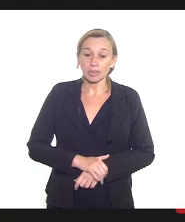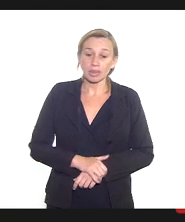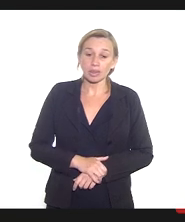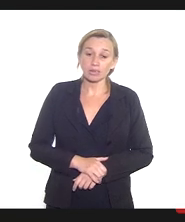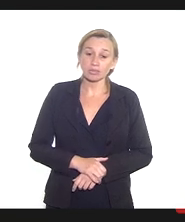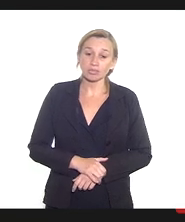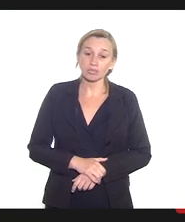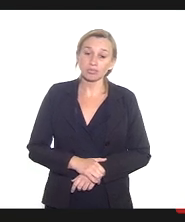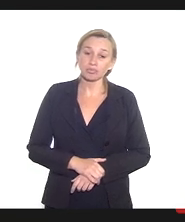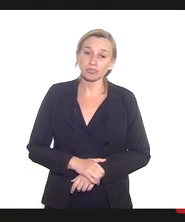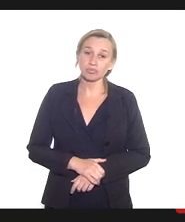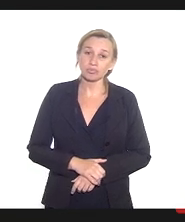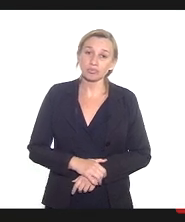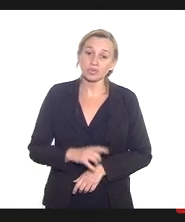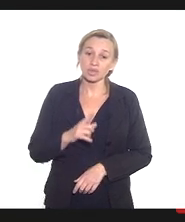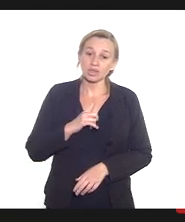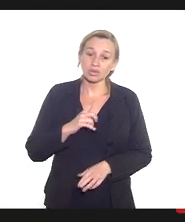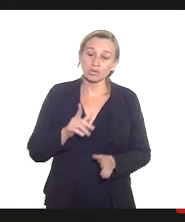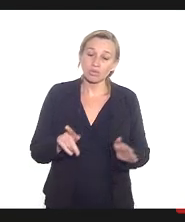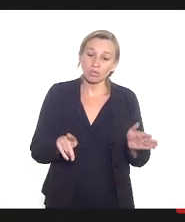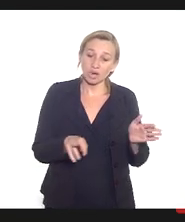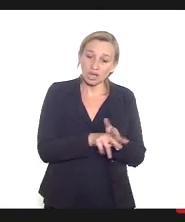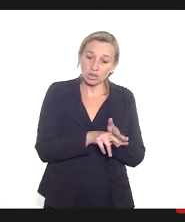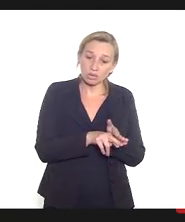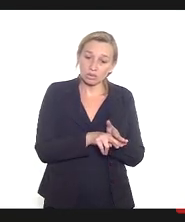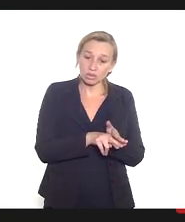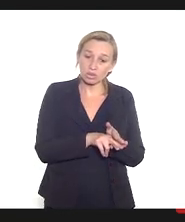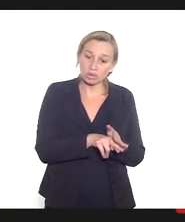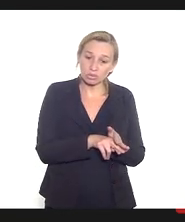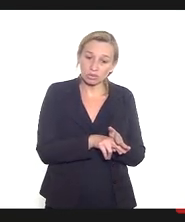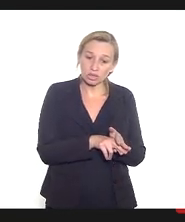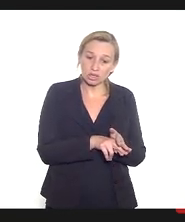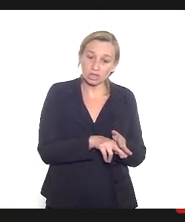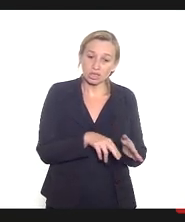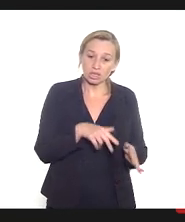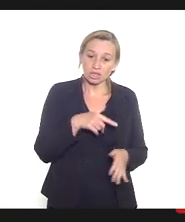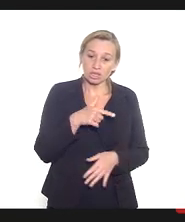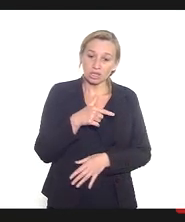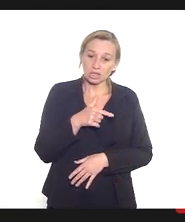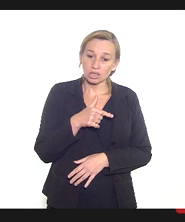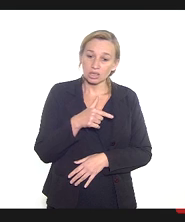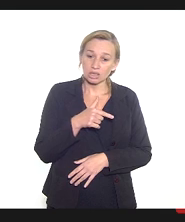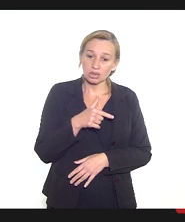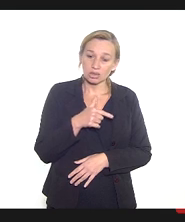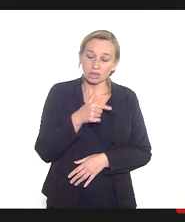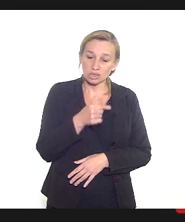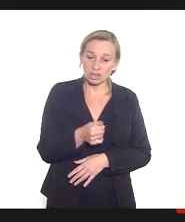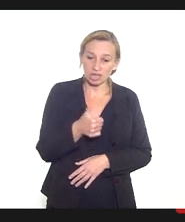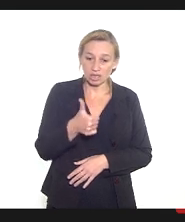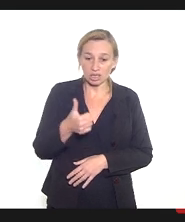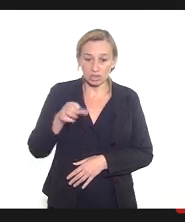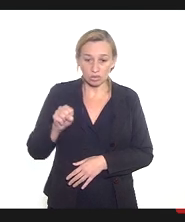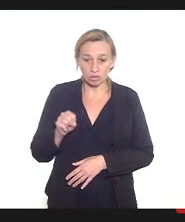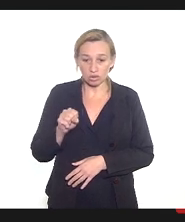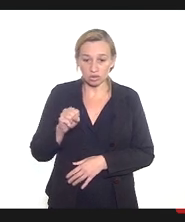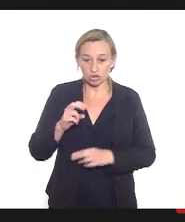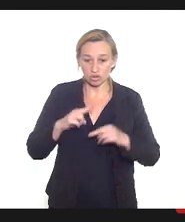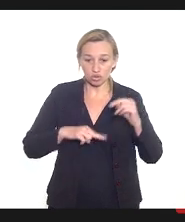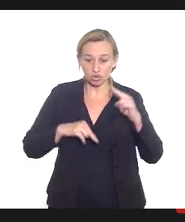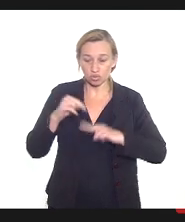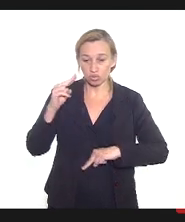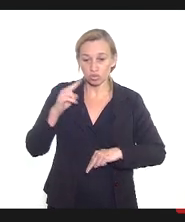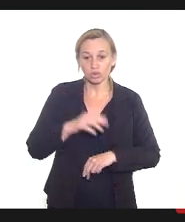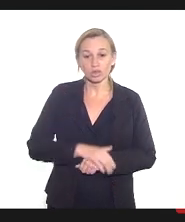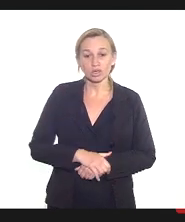assim nós temos uma resolução que é a resolução 6 de 18 de junho aqui